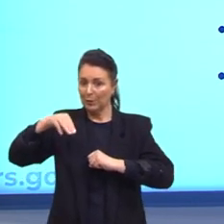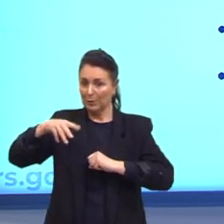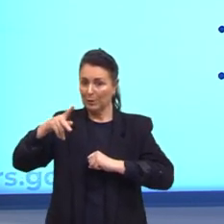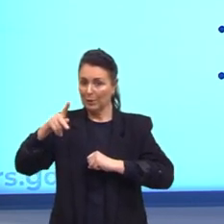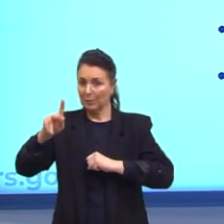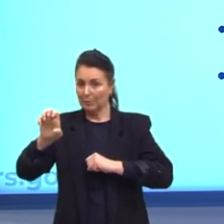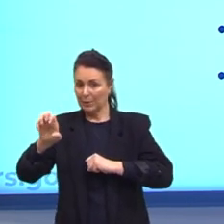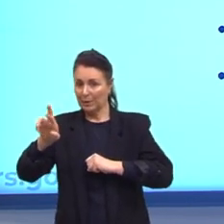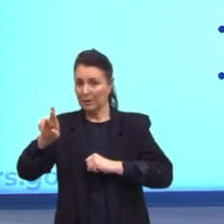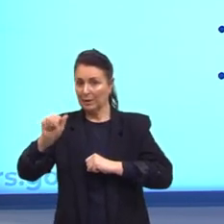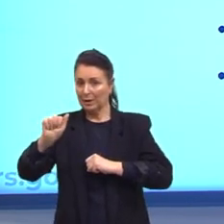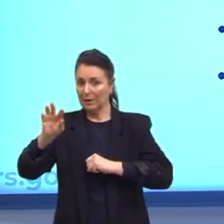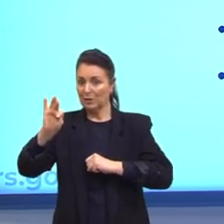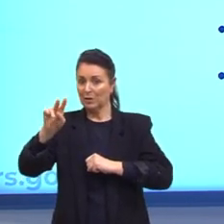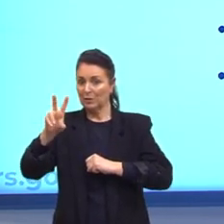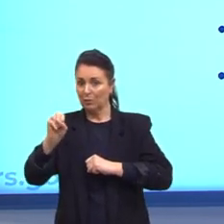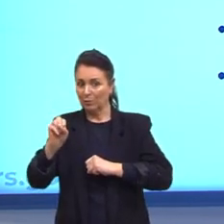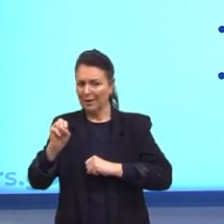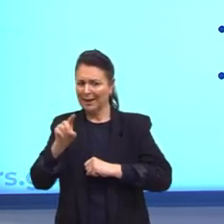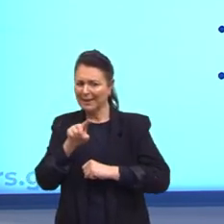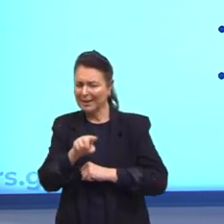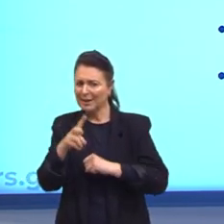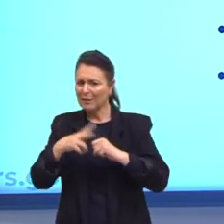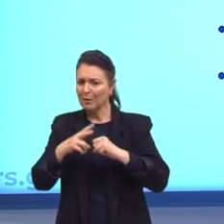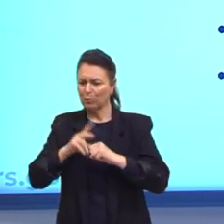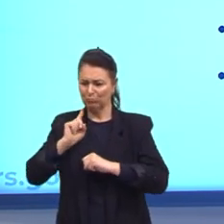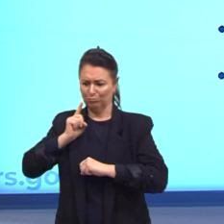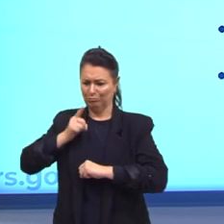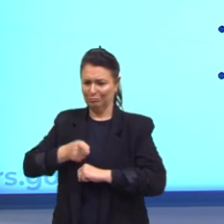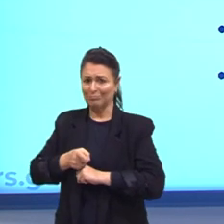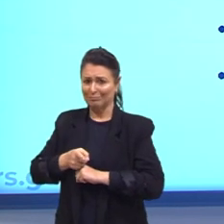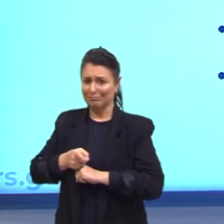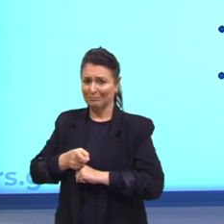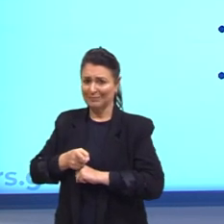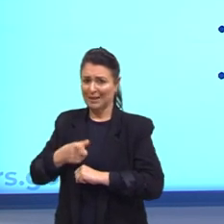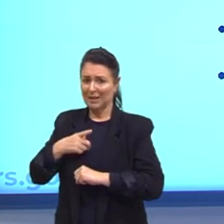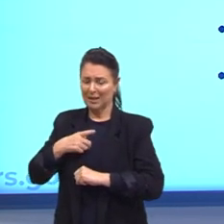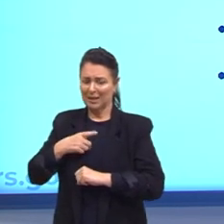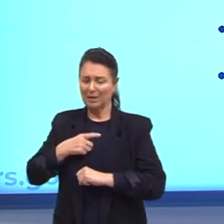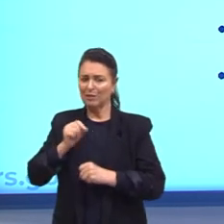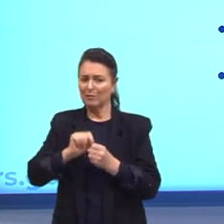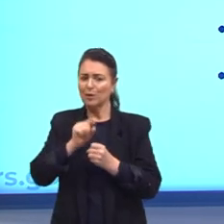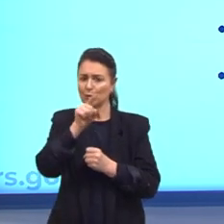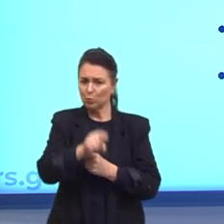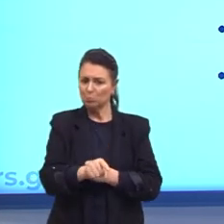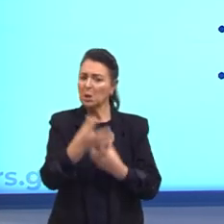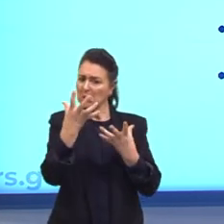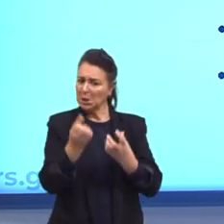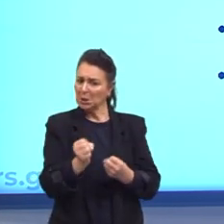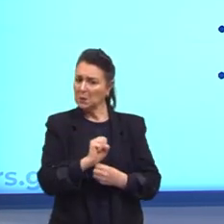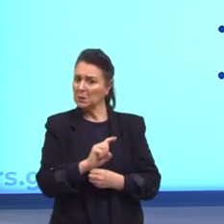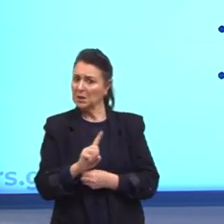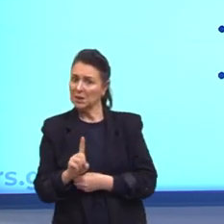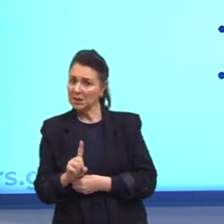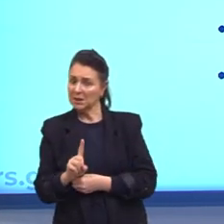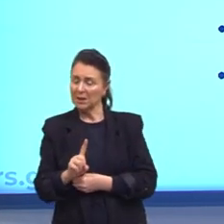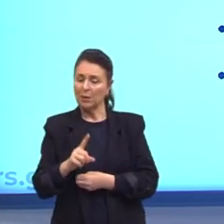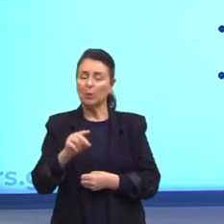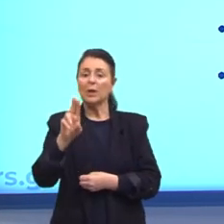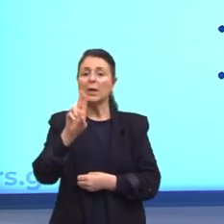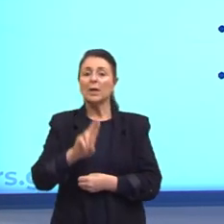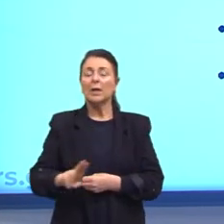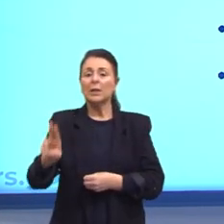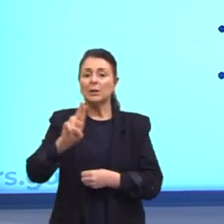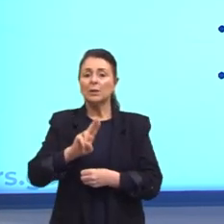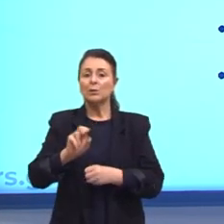que é aquele que nos dá ordem, que nos exige uma tomada de posição. Eles podem se usar ali de figuras